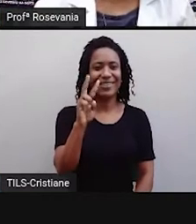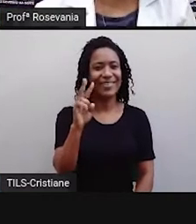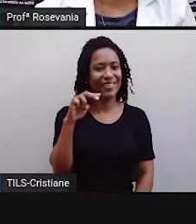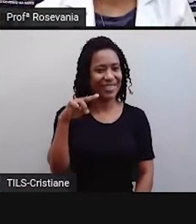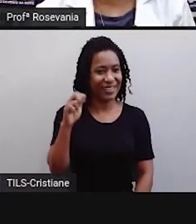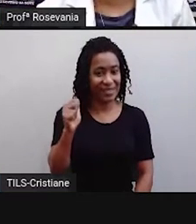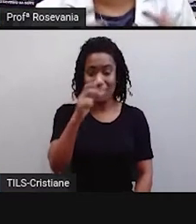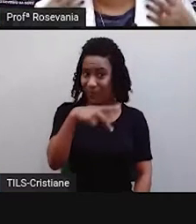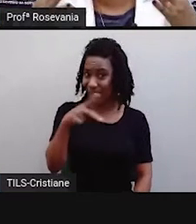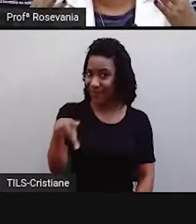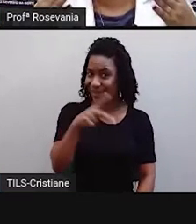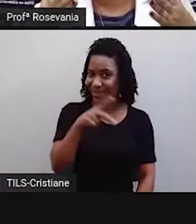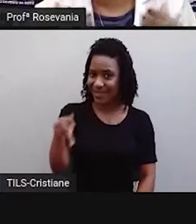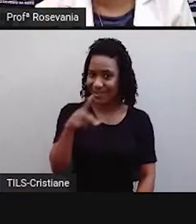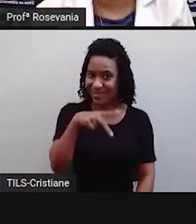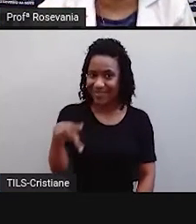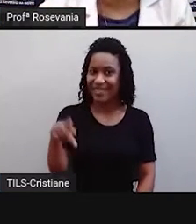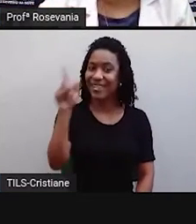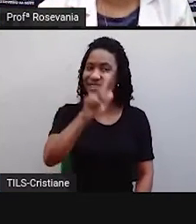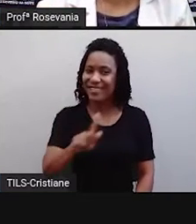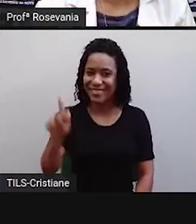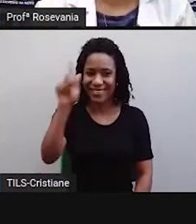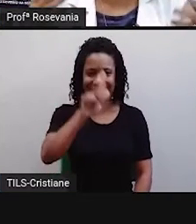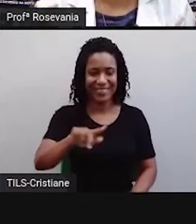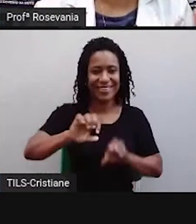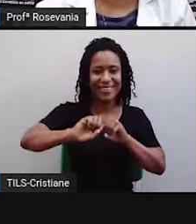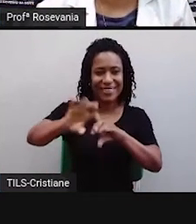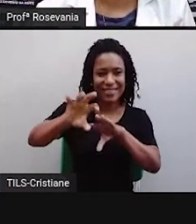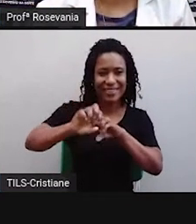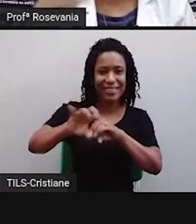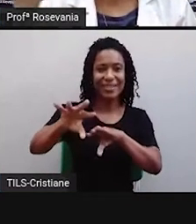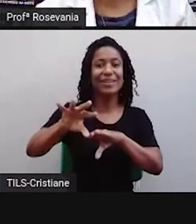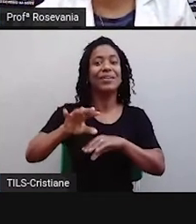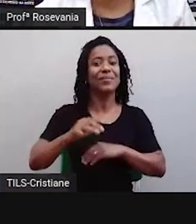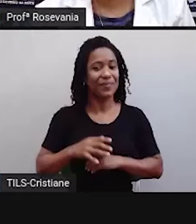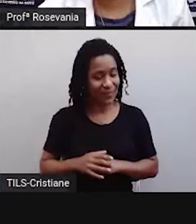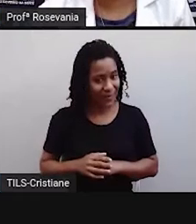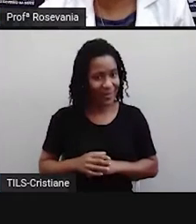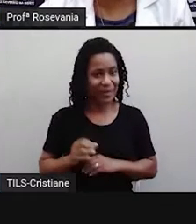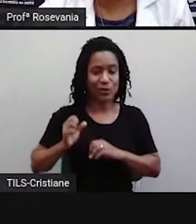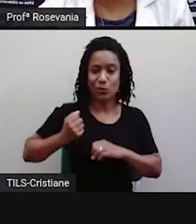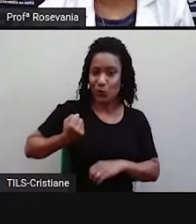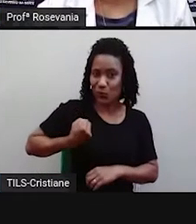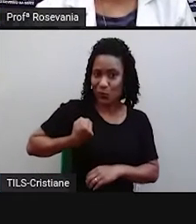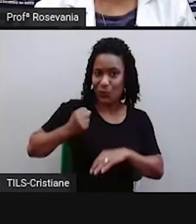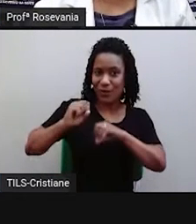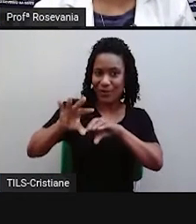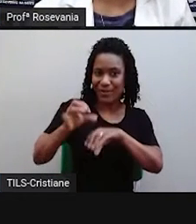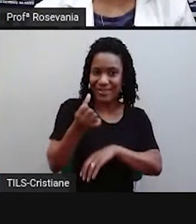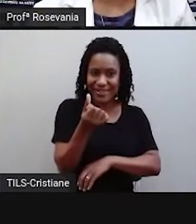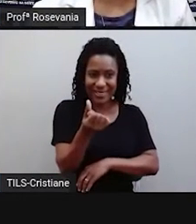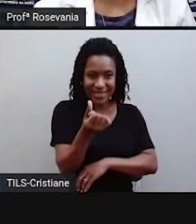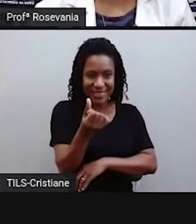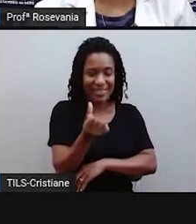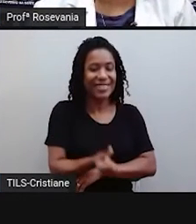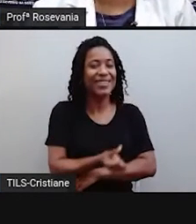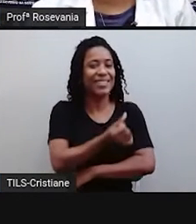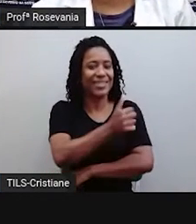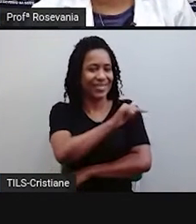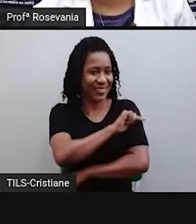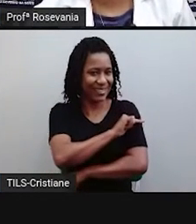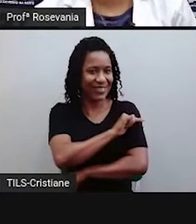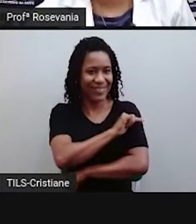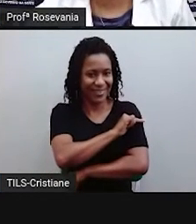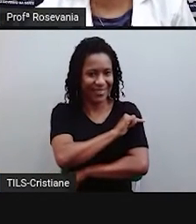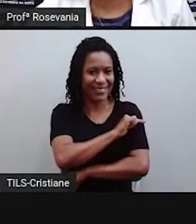E nós vamos ter uma aula de geografia, é a nossa aula 6 do sétimo ano. Então, né, antes